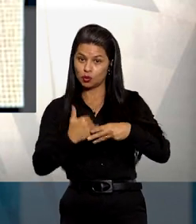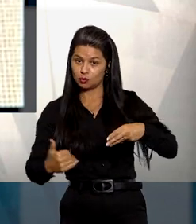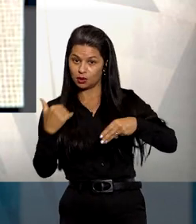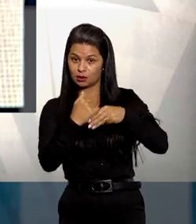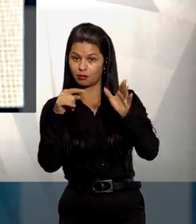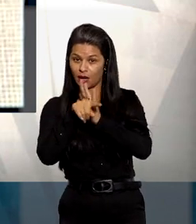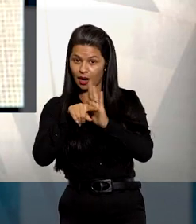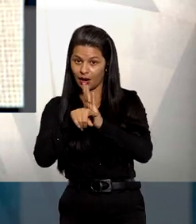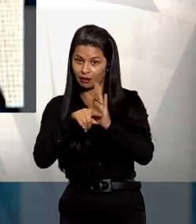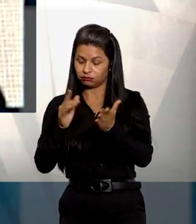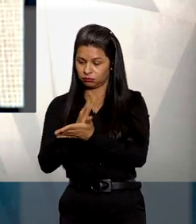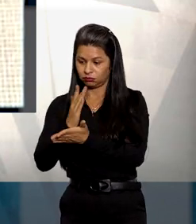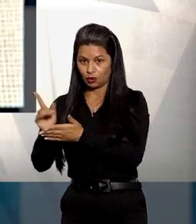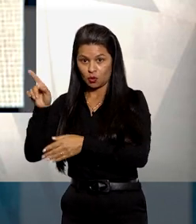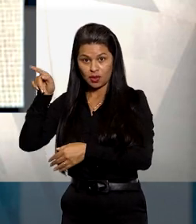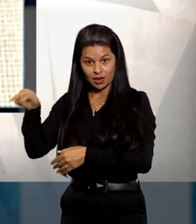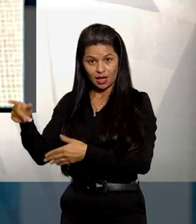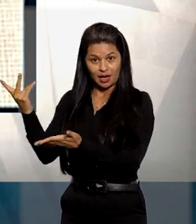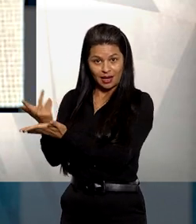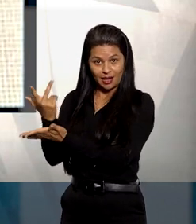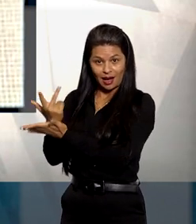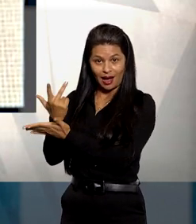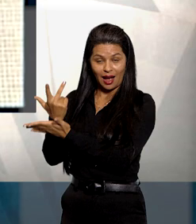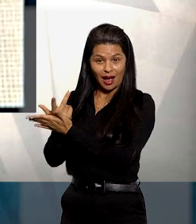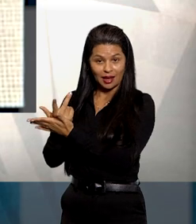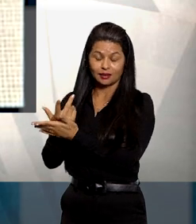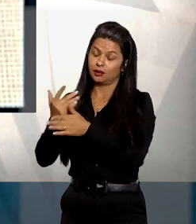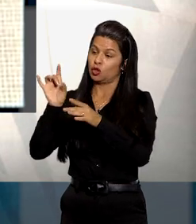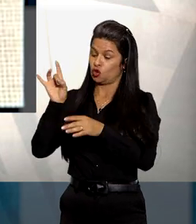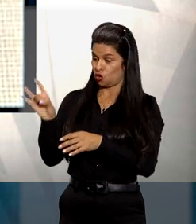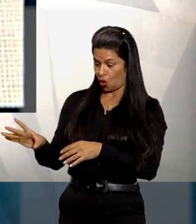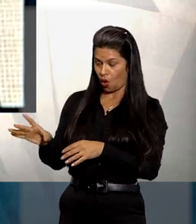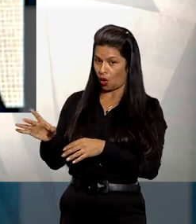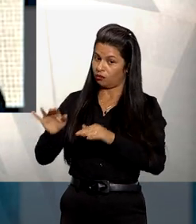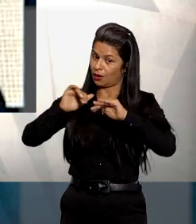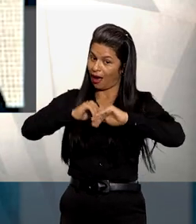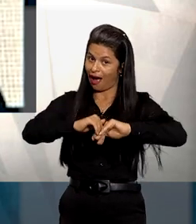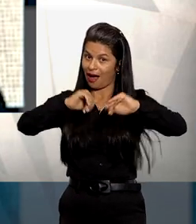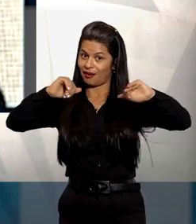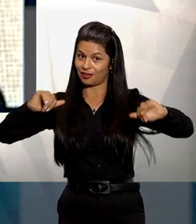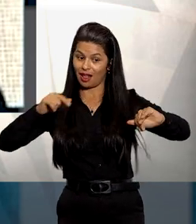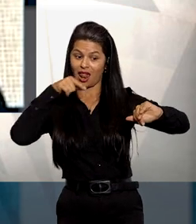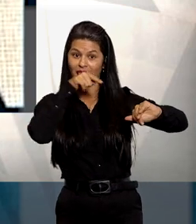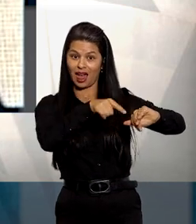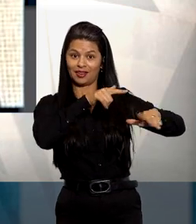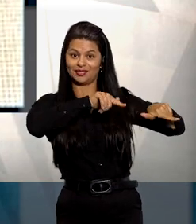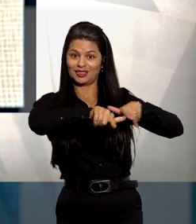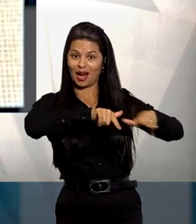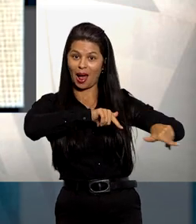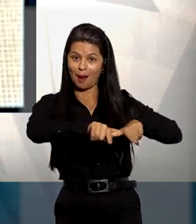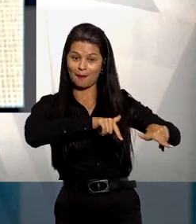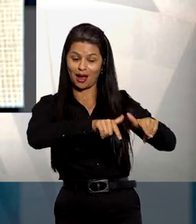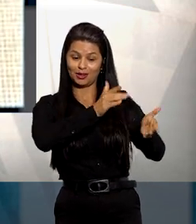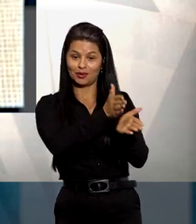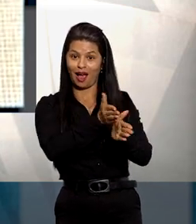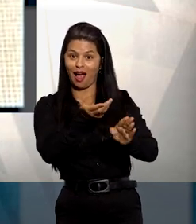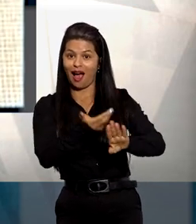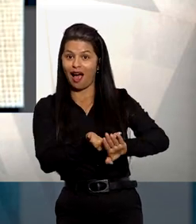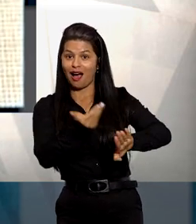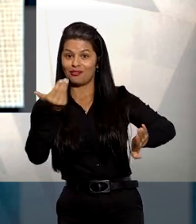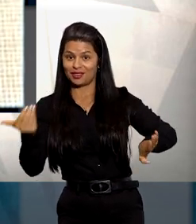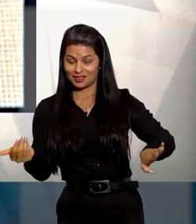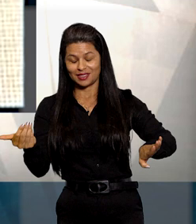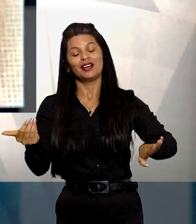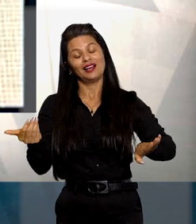os atos praticados pela candidata não têm o efeito de, por si sós, afastar a idoneidade moral ou configurar